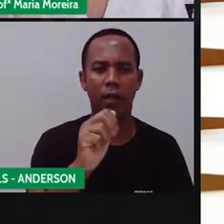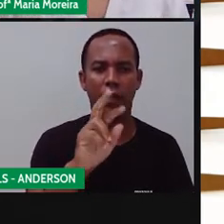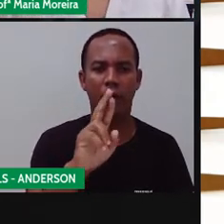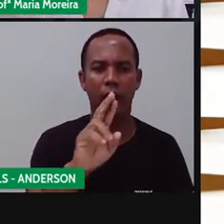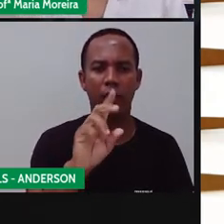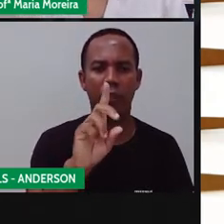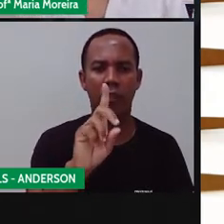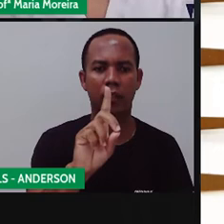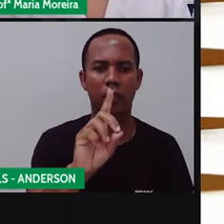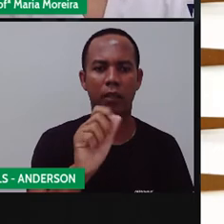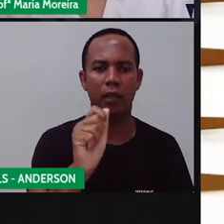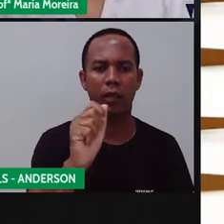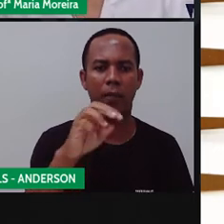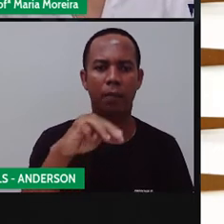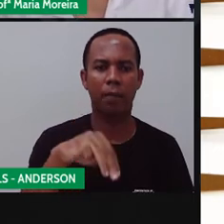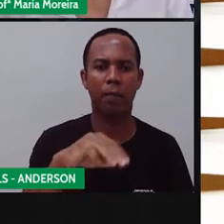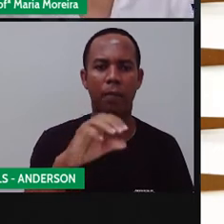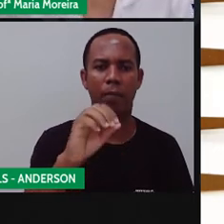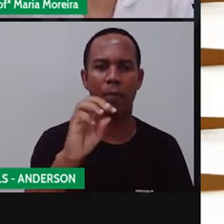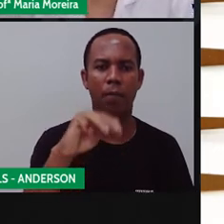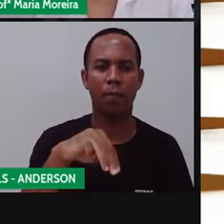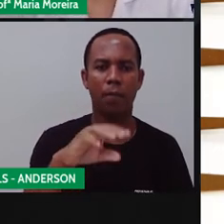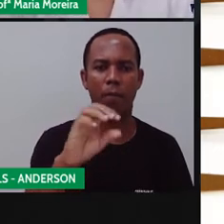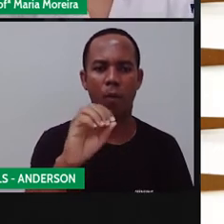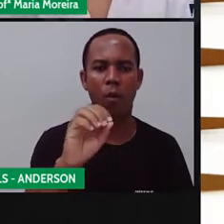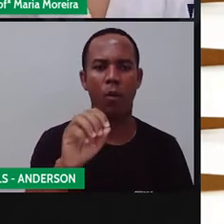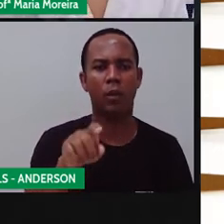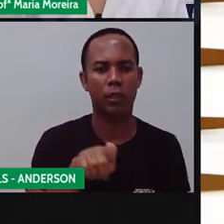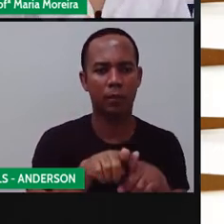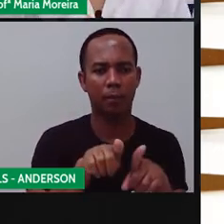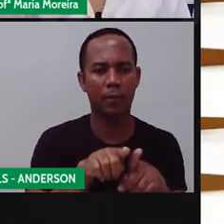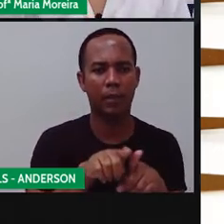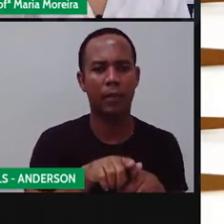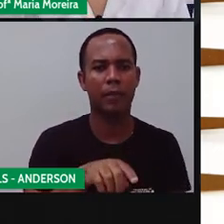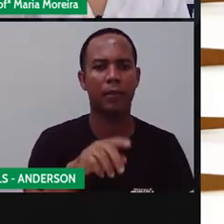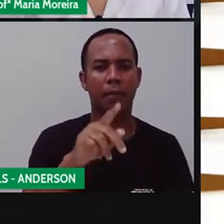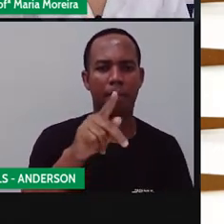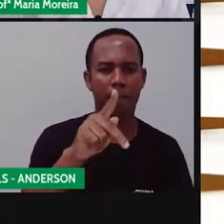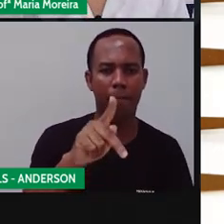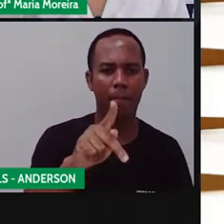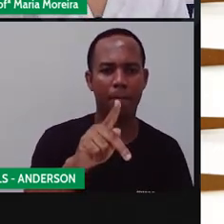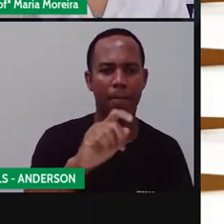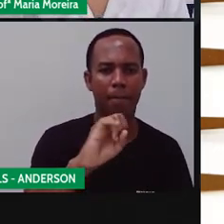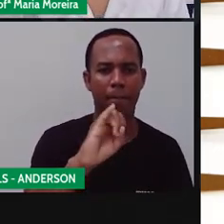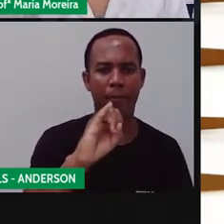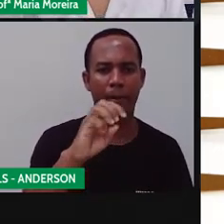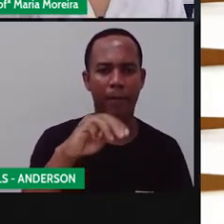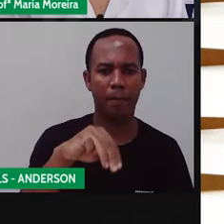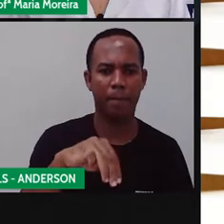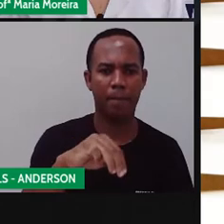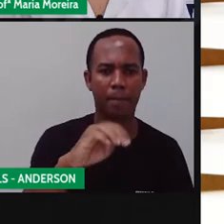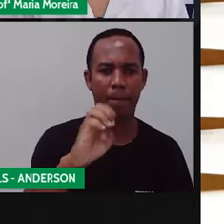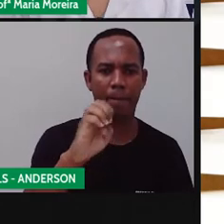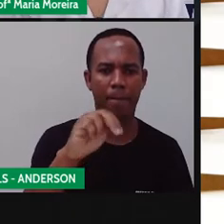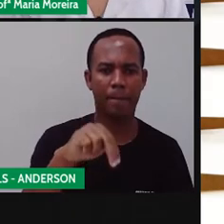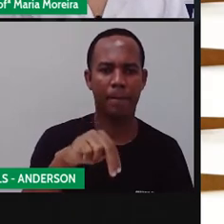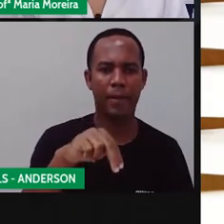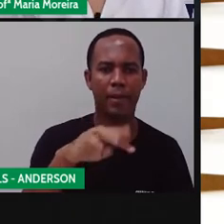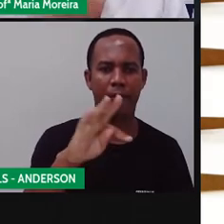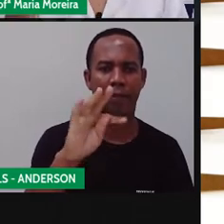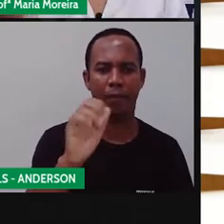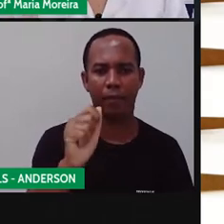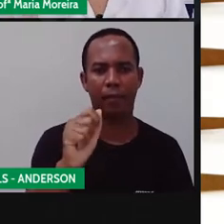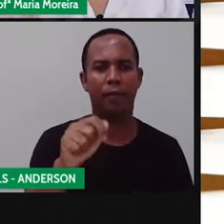A erva doce, que serve para temperar a peixe. Folha de louro, que a põe no feijão. Salsa.